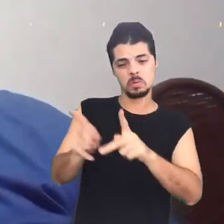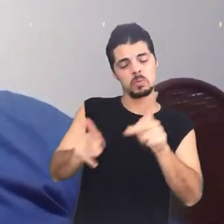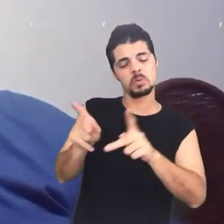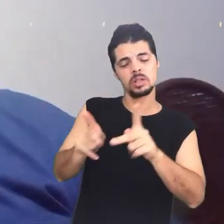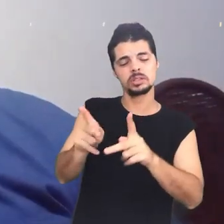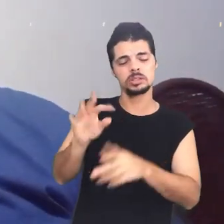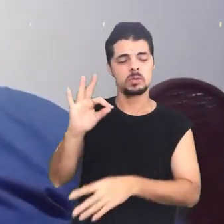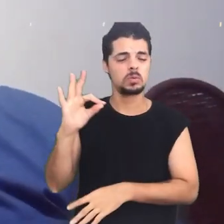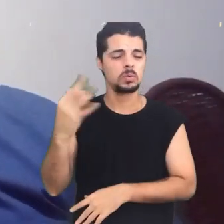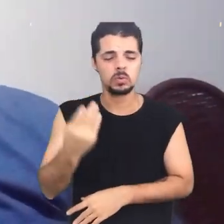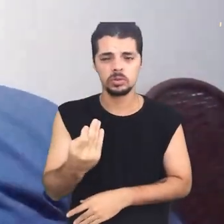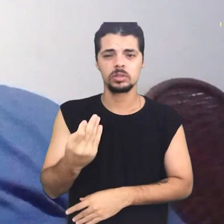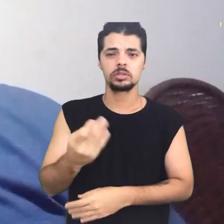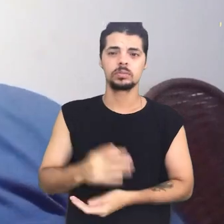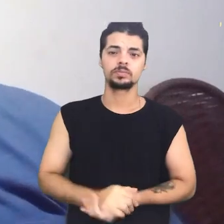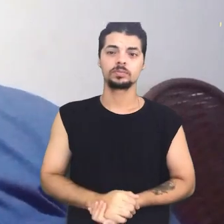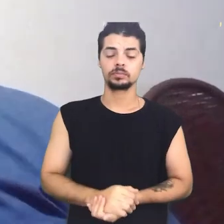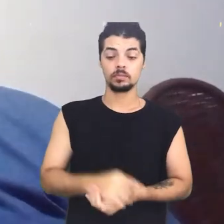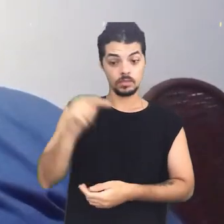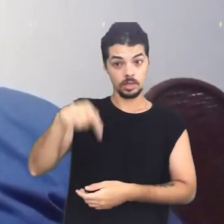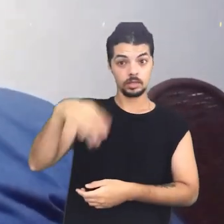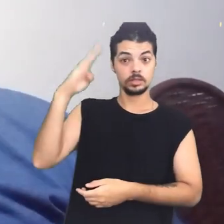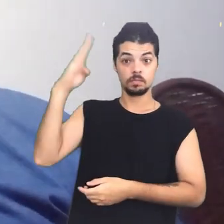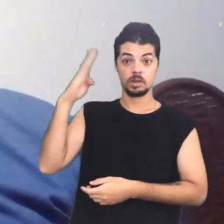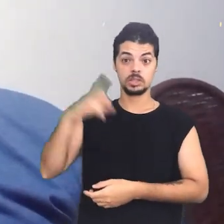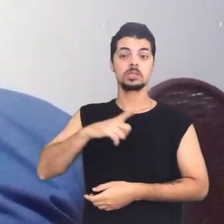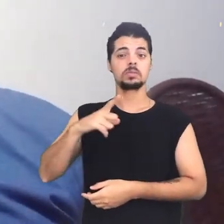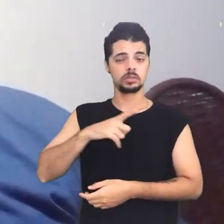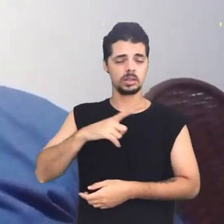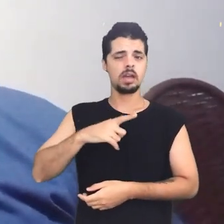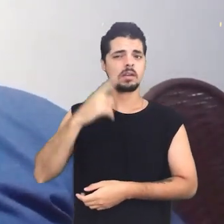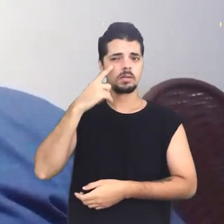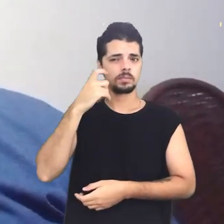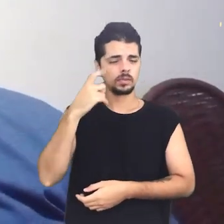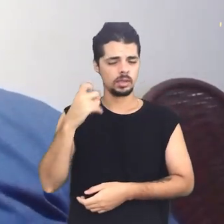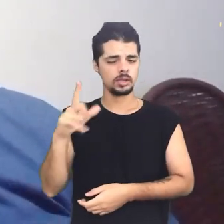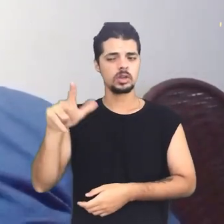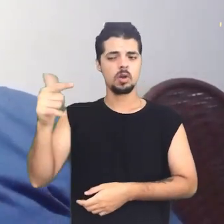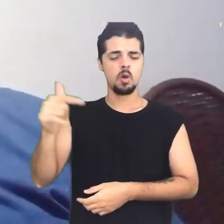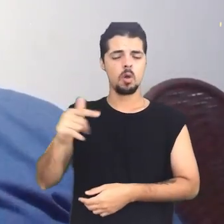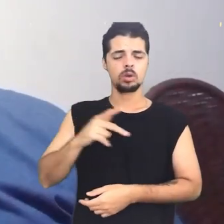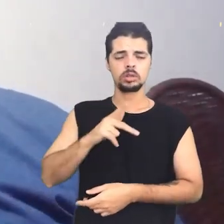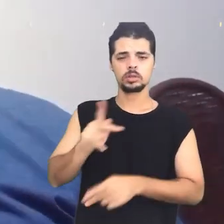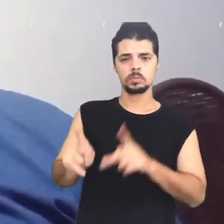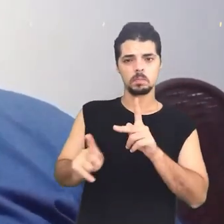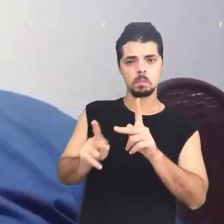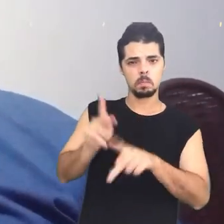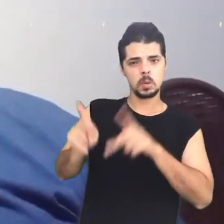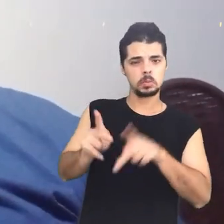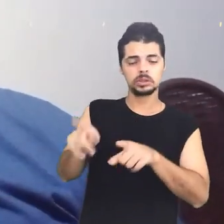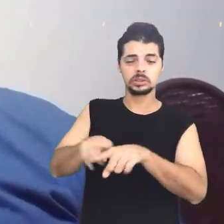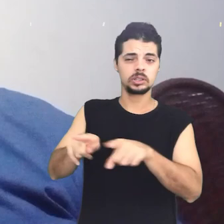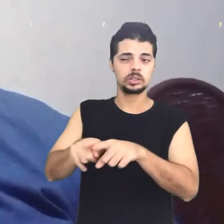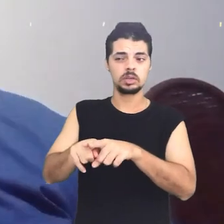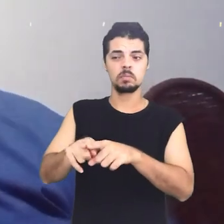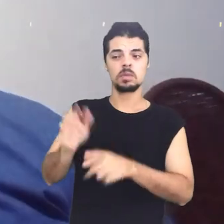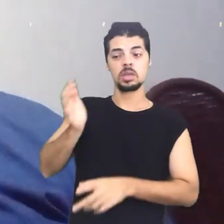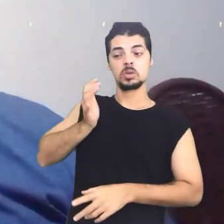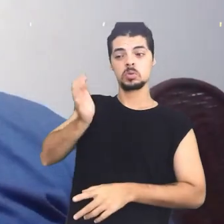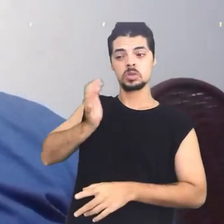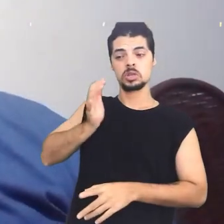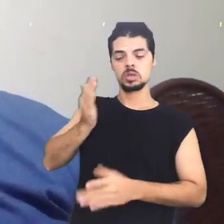sobretudo, combate à desigualdade. Nesse Brasil, já existiam pessoas que eram